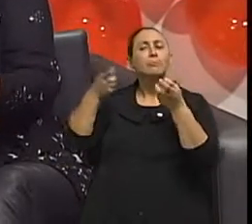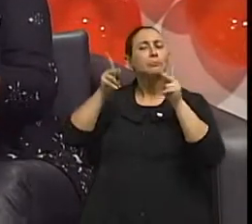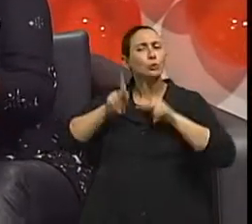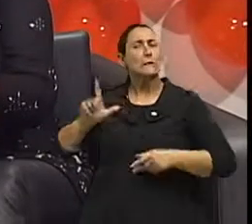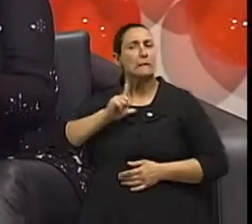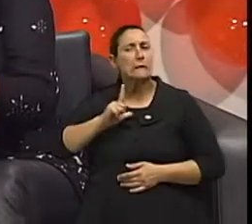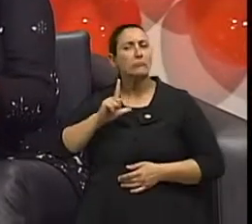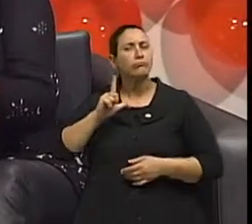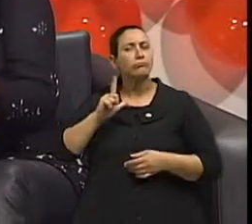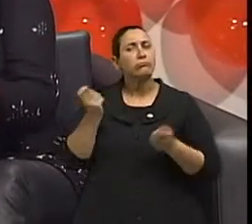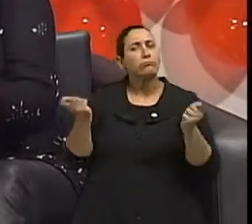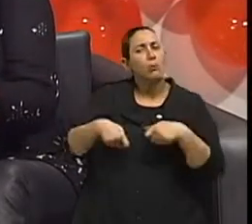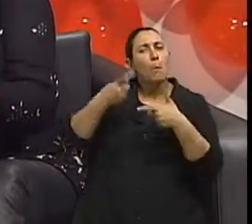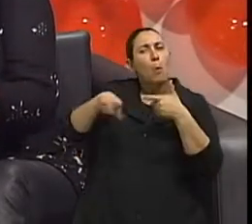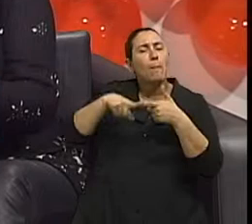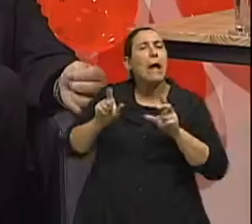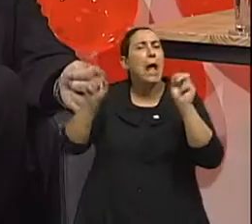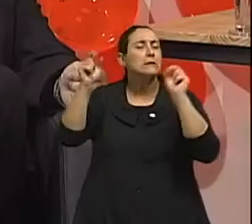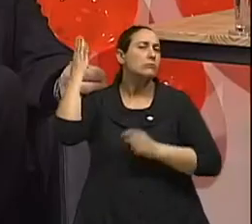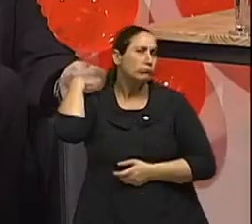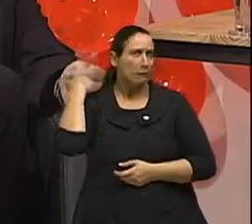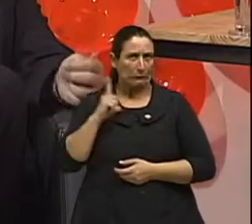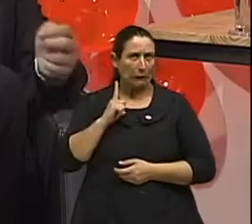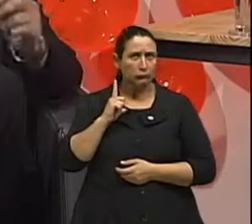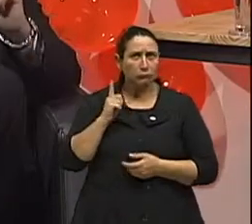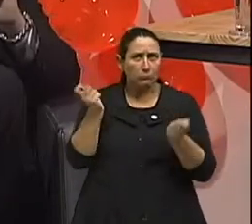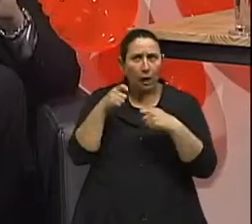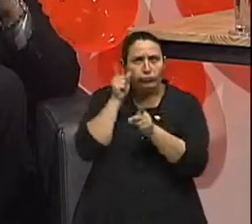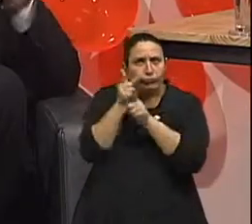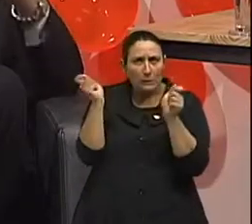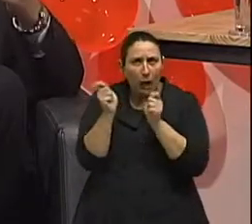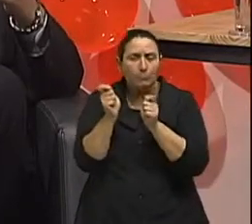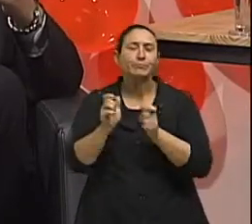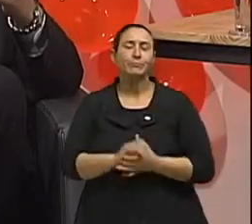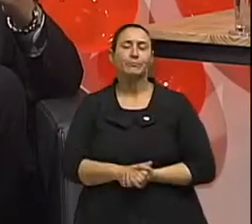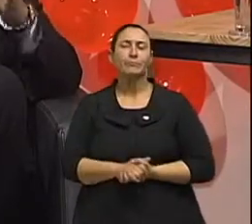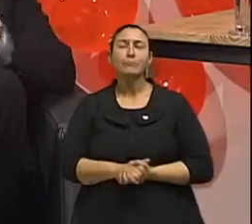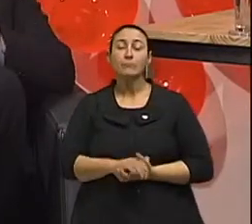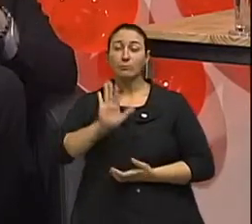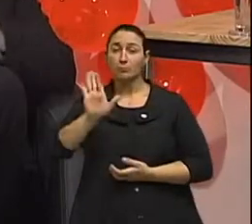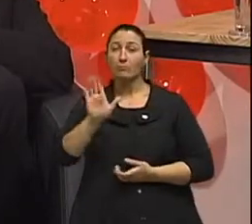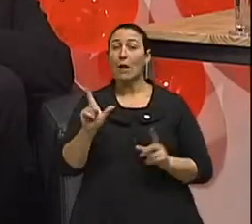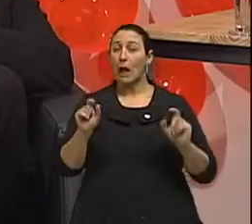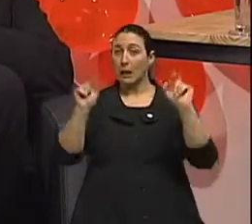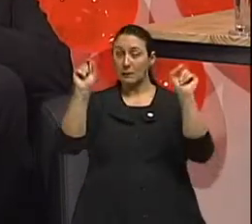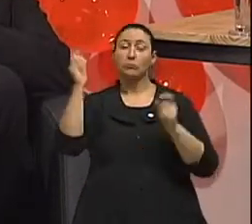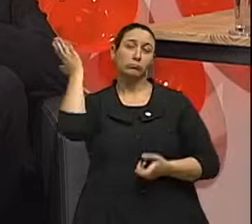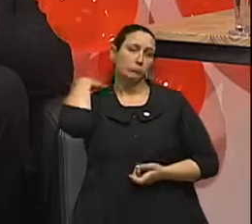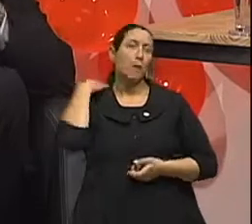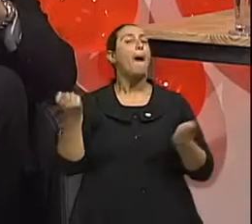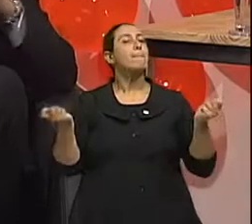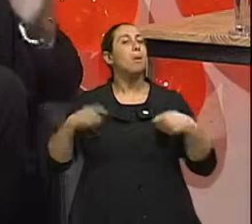pode estar havendo um câncer de pulmão? Existe isso? Existe isso. Muitas vezes o câncer pode ser assintomático